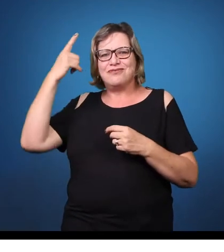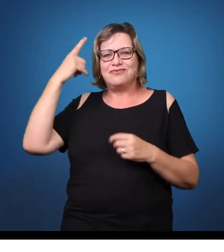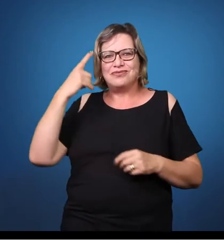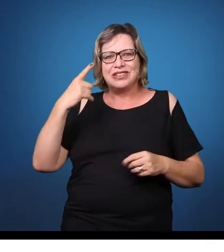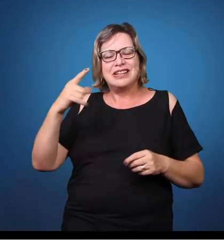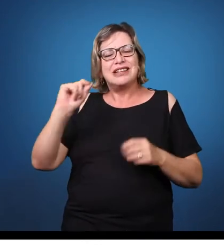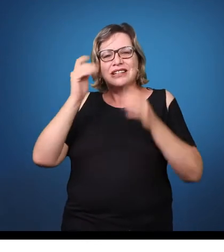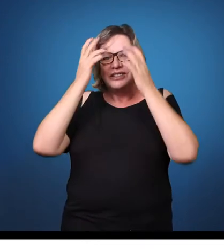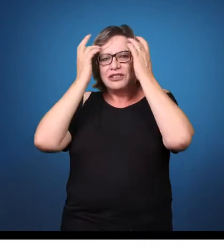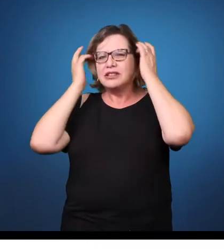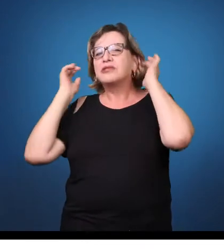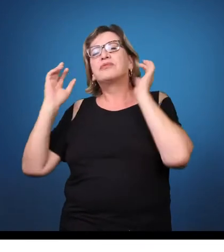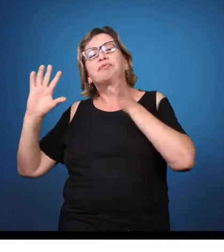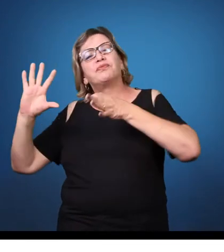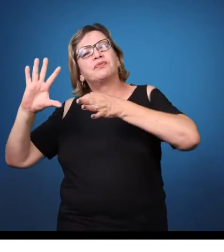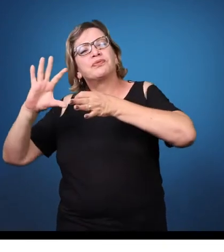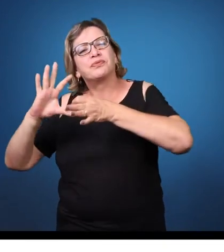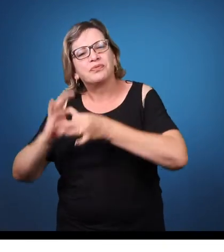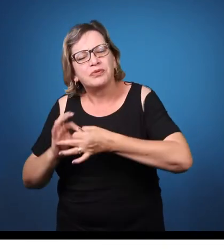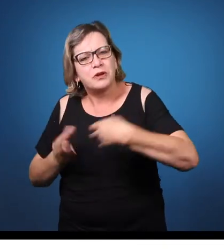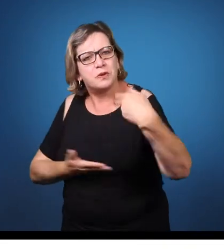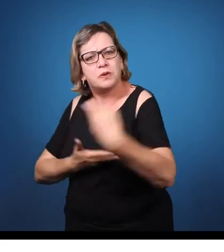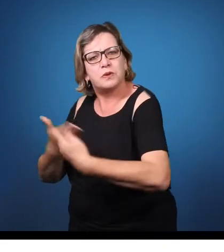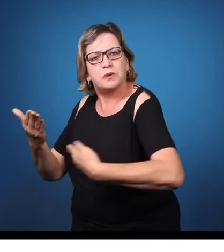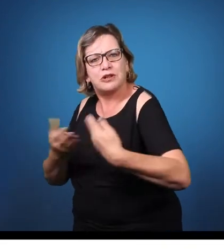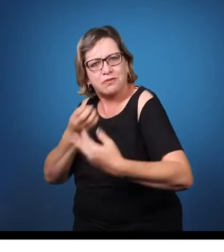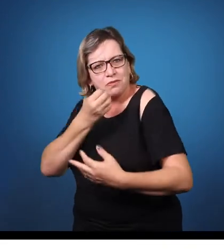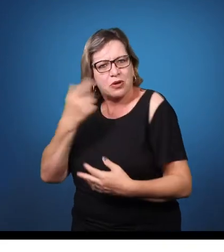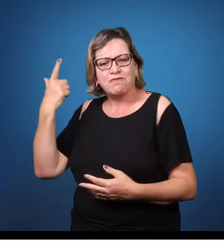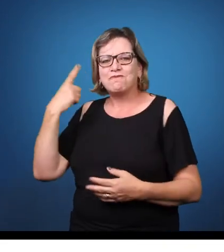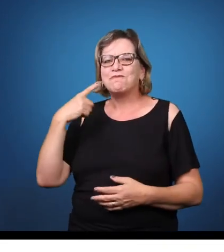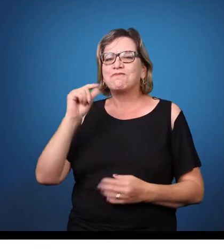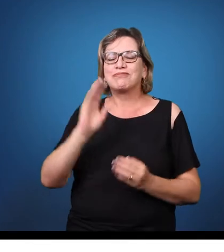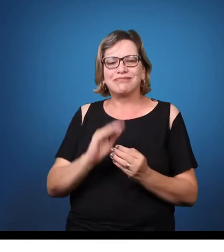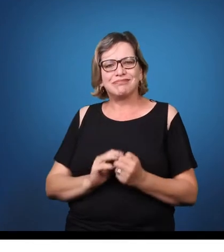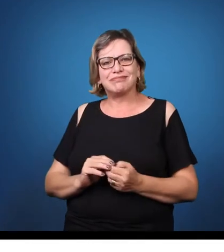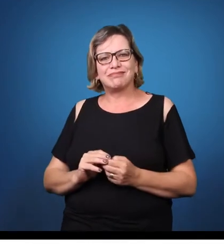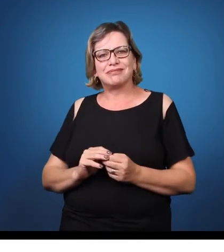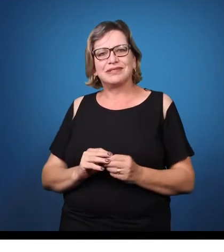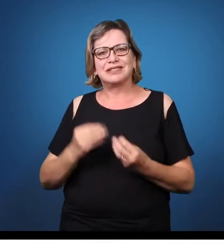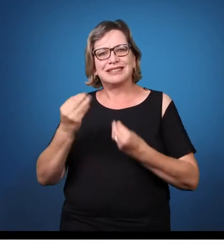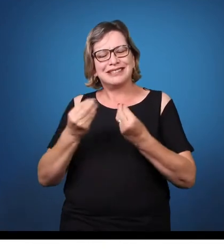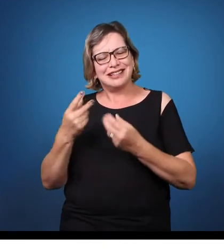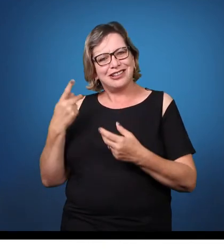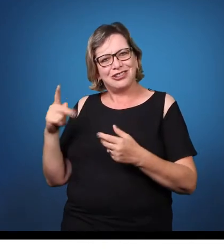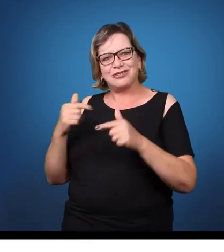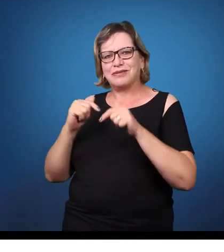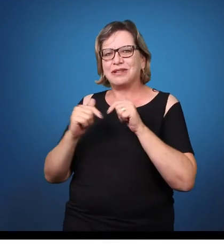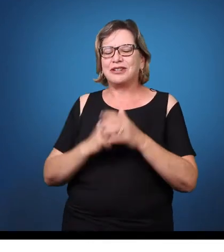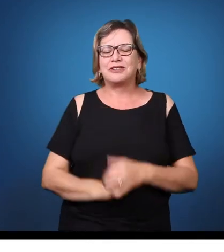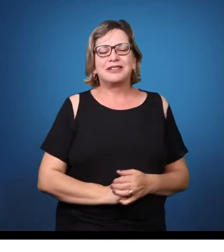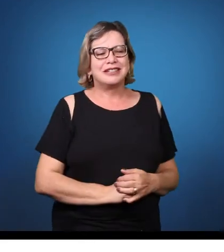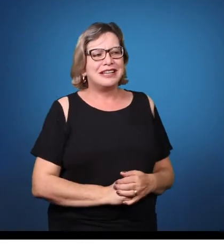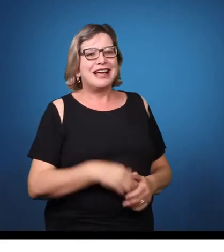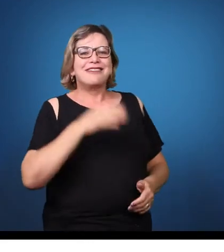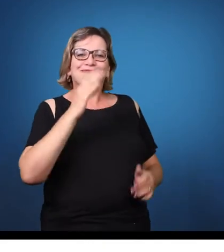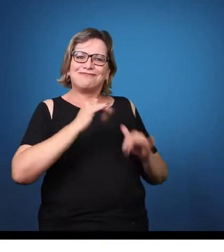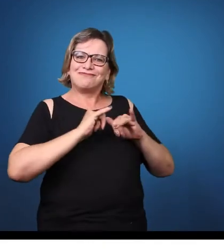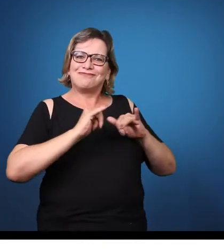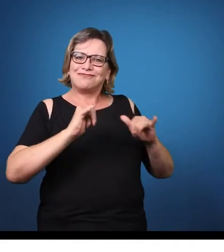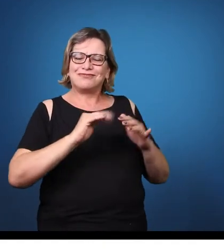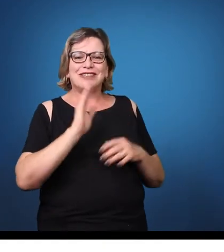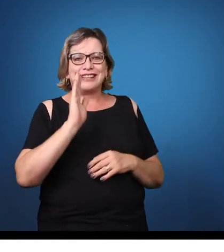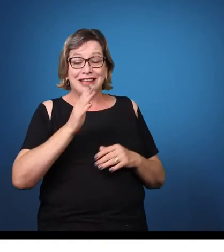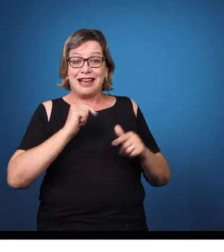especial e, outrora, tinha muito rótulo, por isso que mudou até mesmo o termo de deficiência